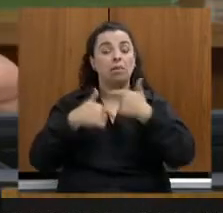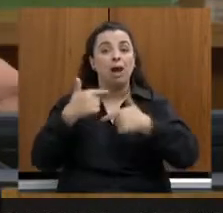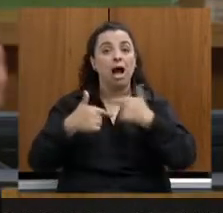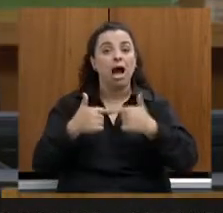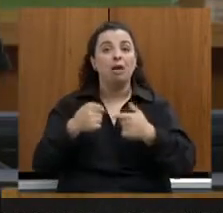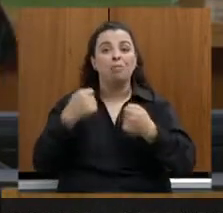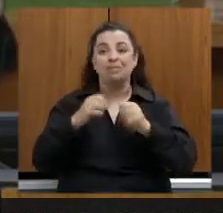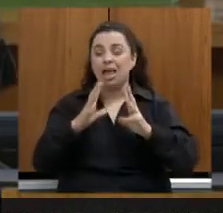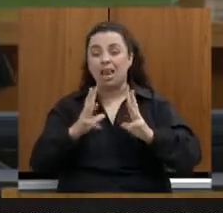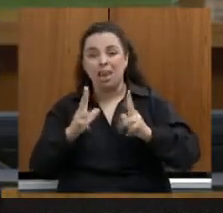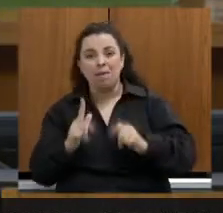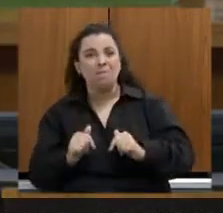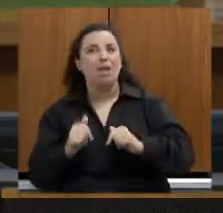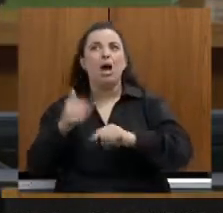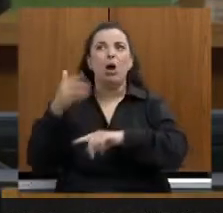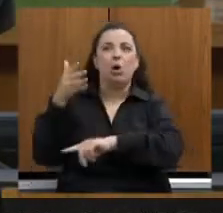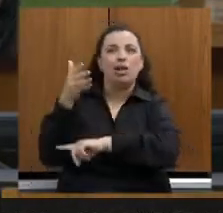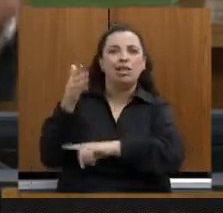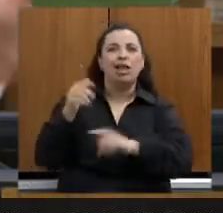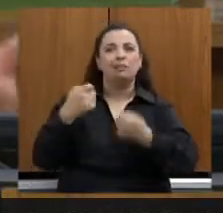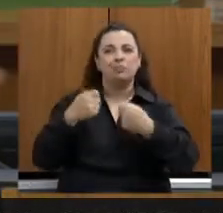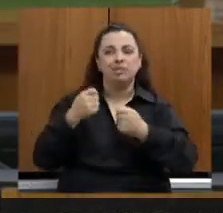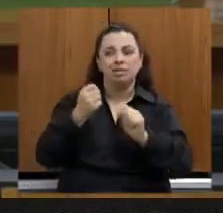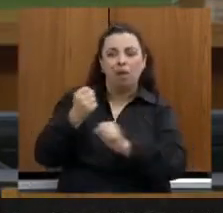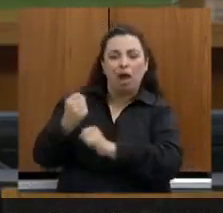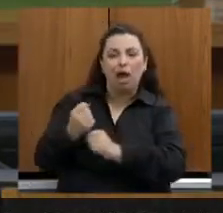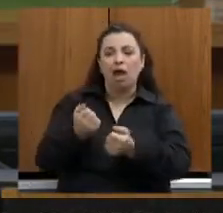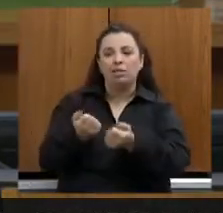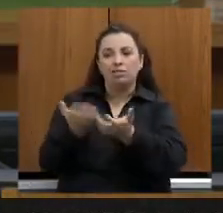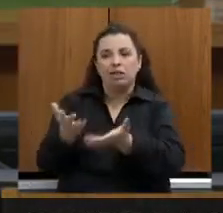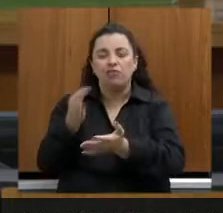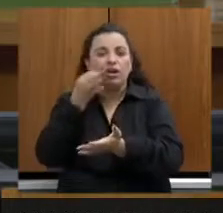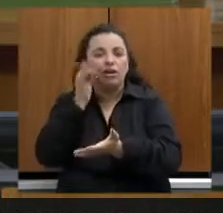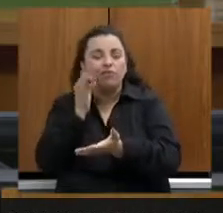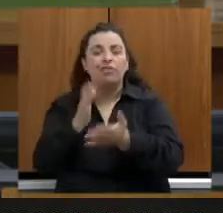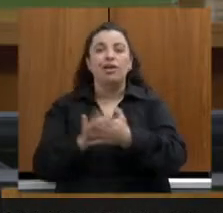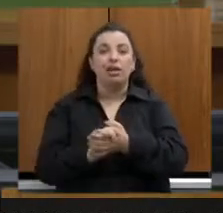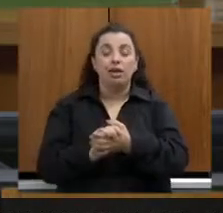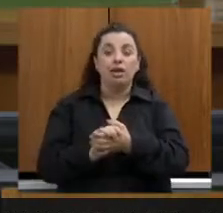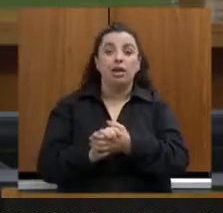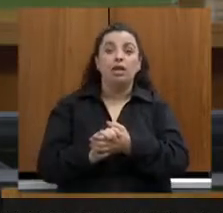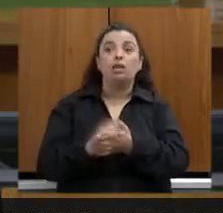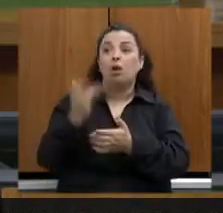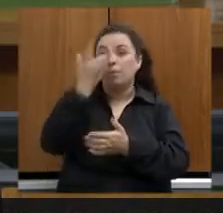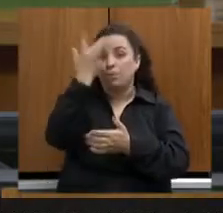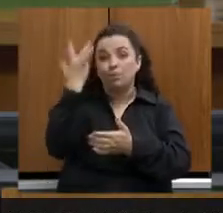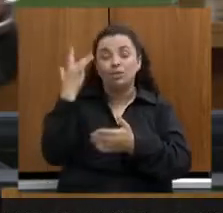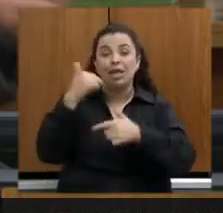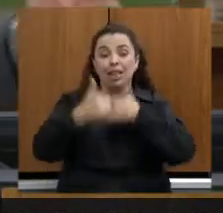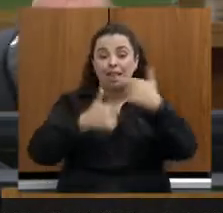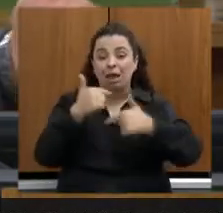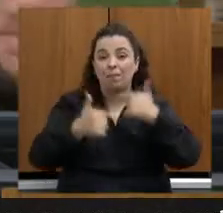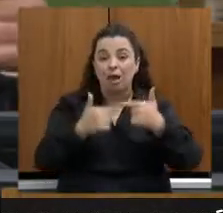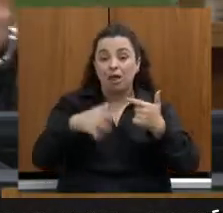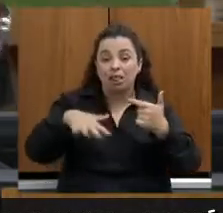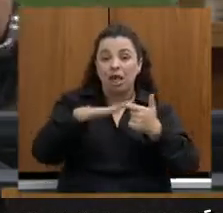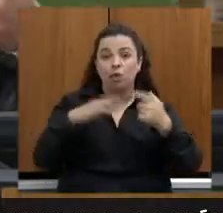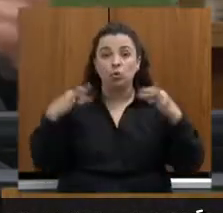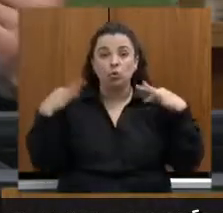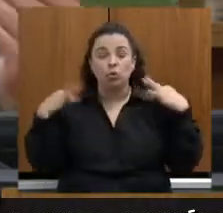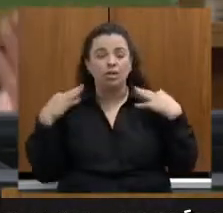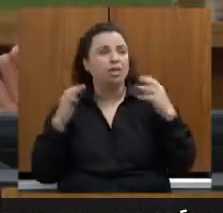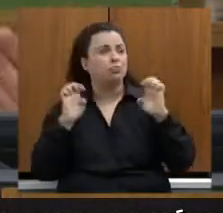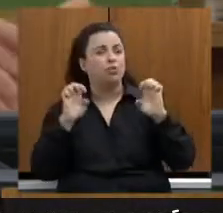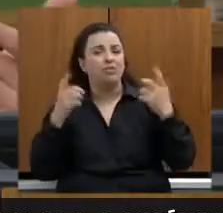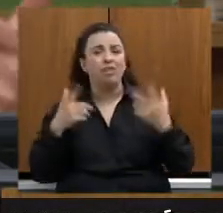ou seja, o número de pessoas que trabalham na rede do turismo, dos eventos, de